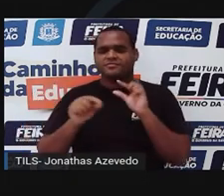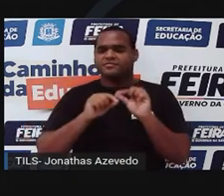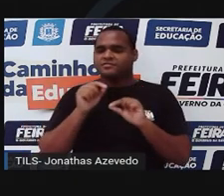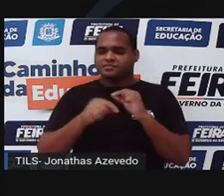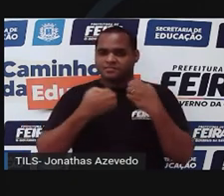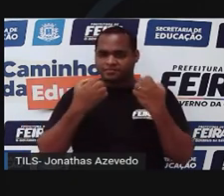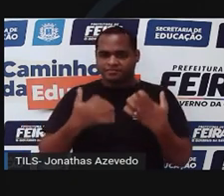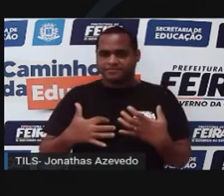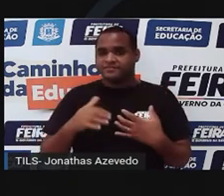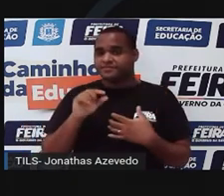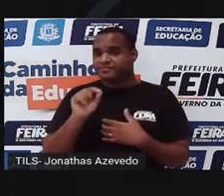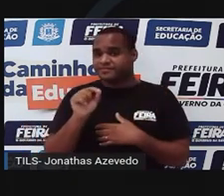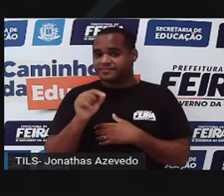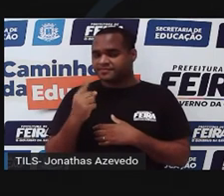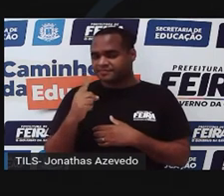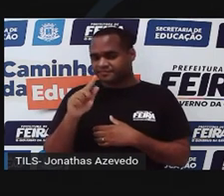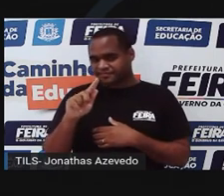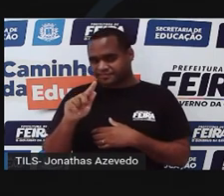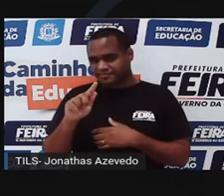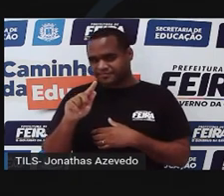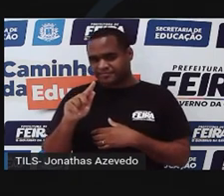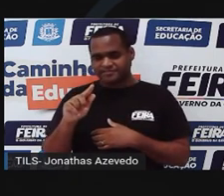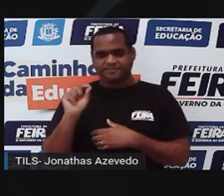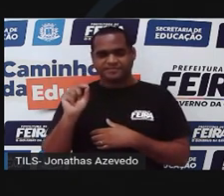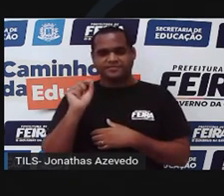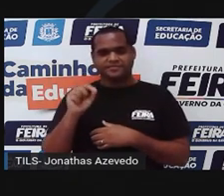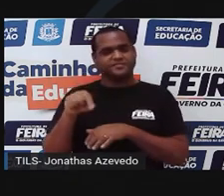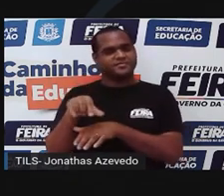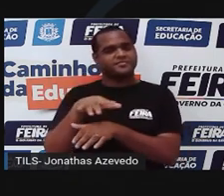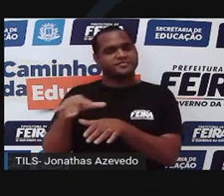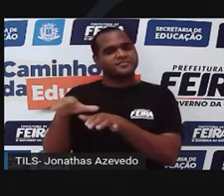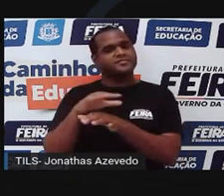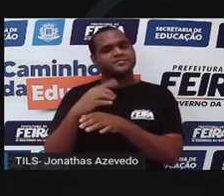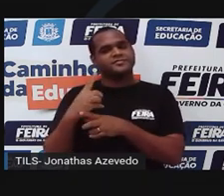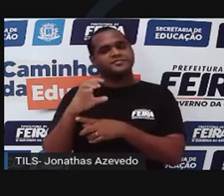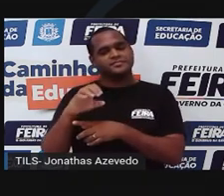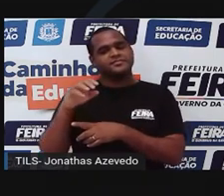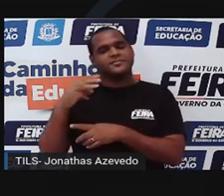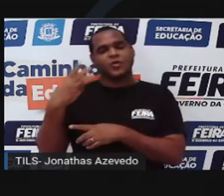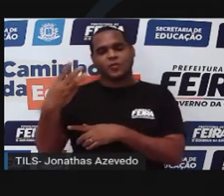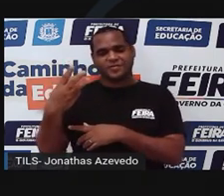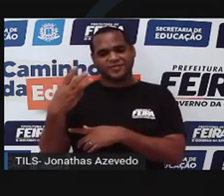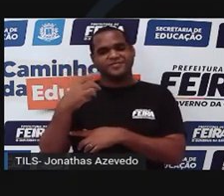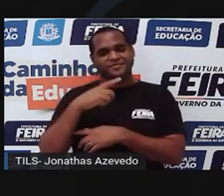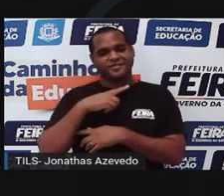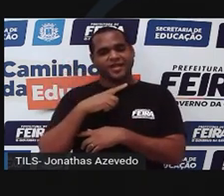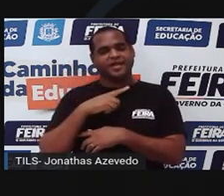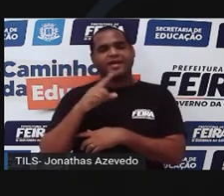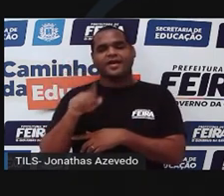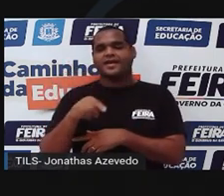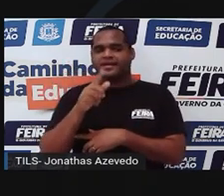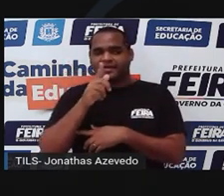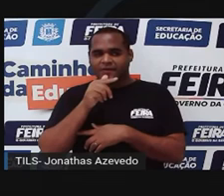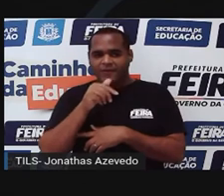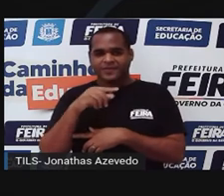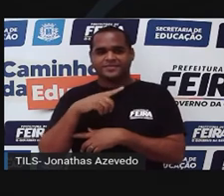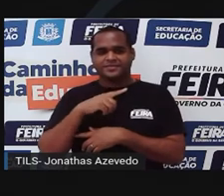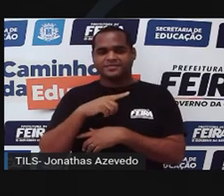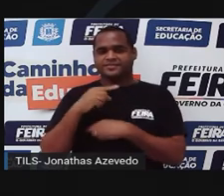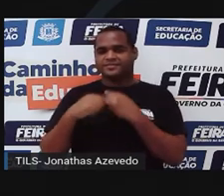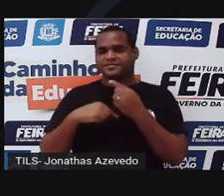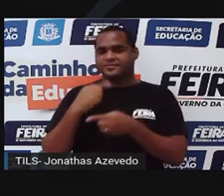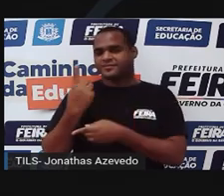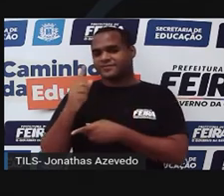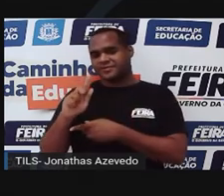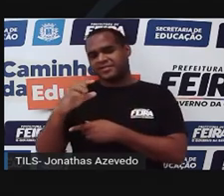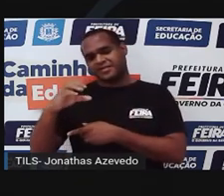dizer que um grama de água ocupa um centímetro cúbico. Essa é a densidade da água.